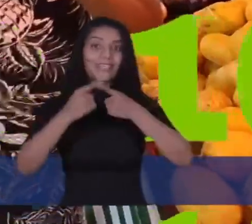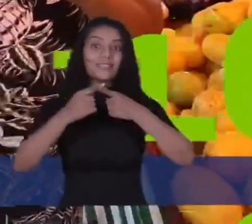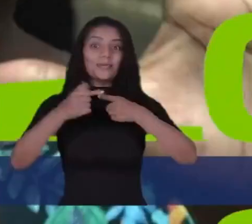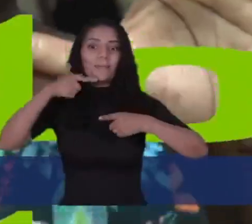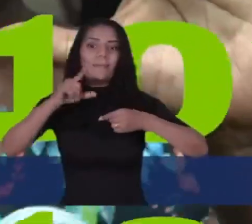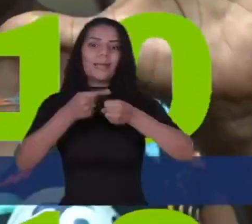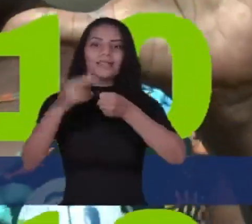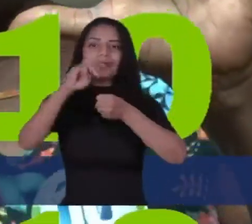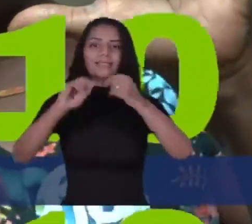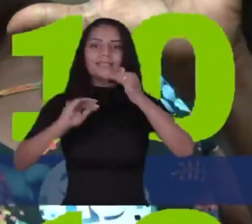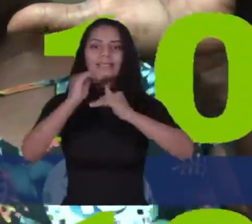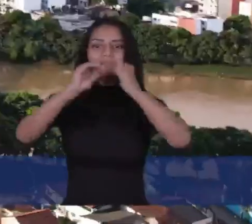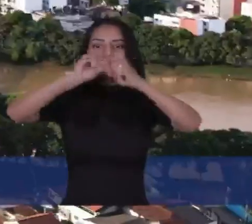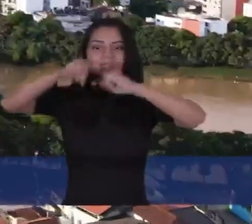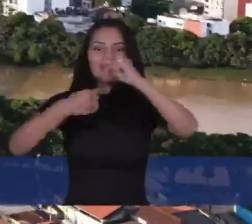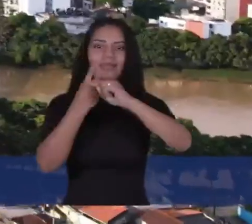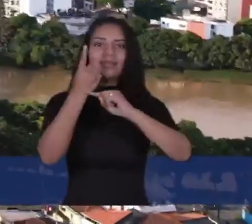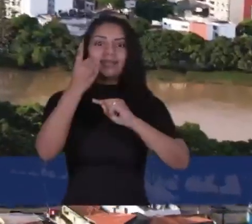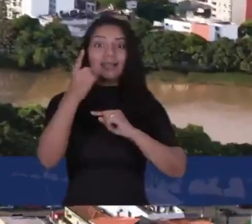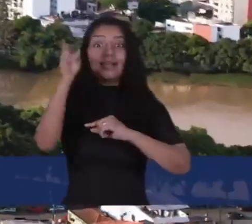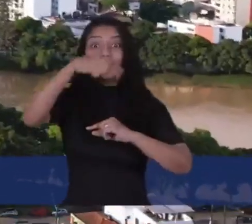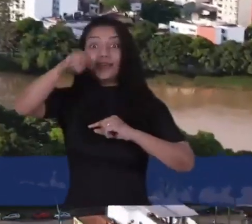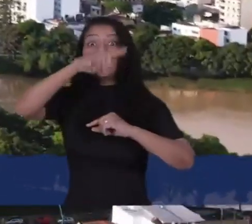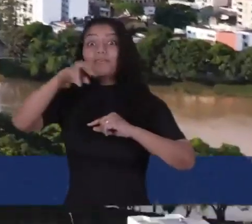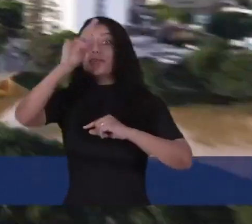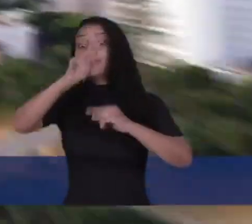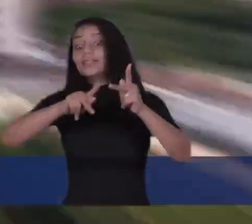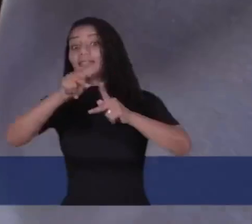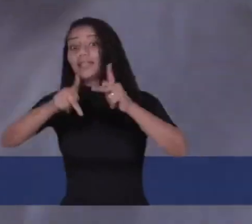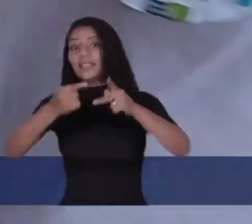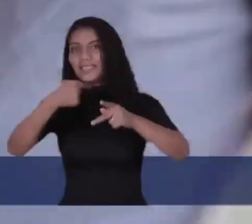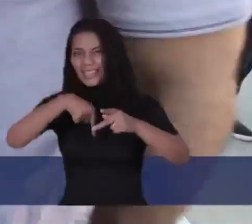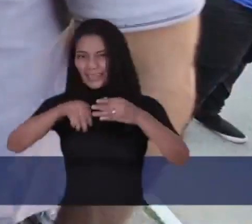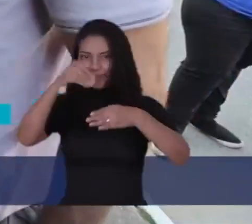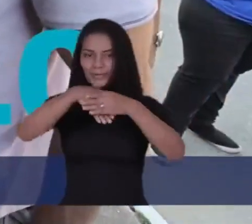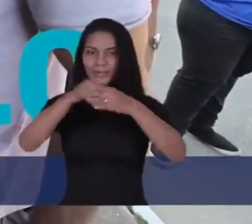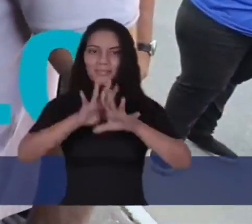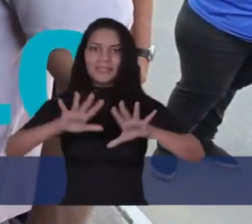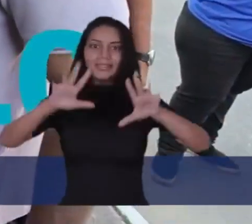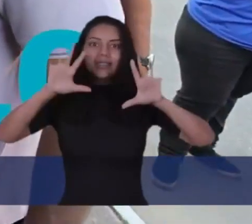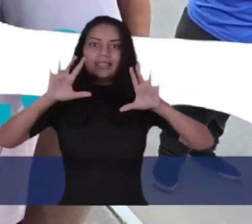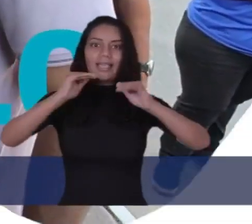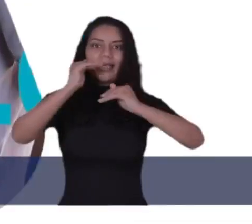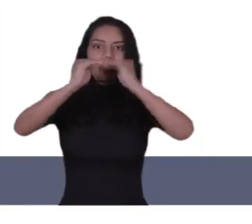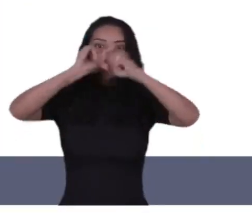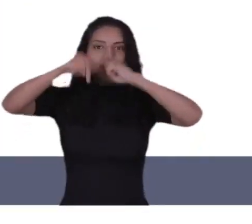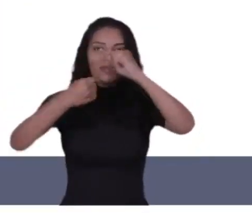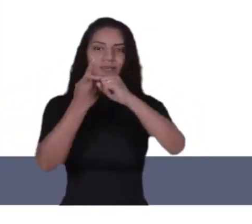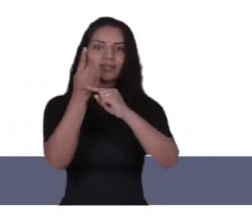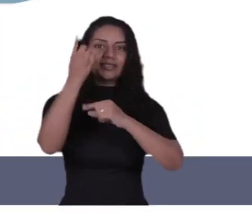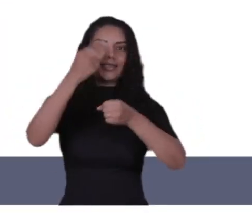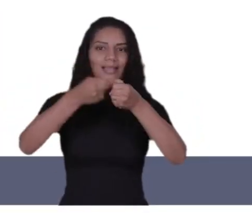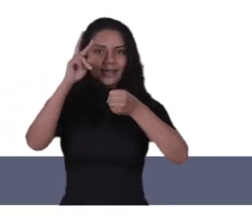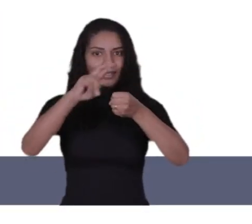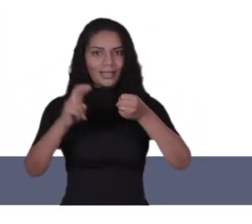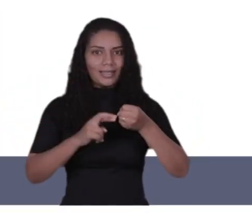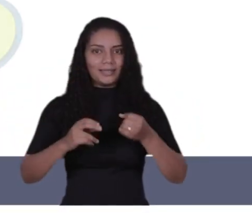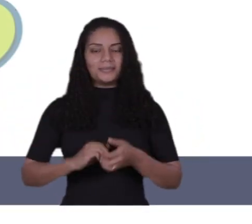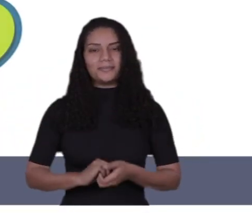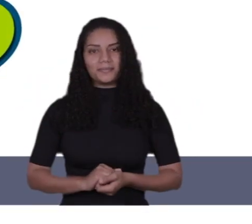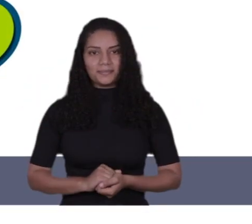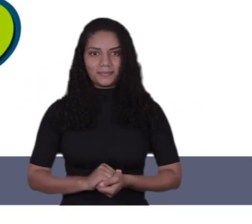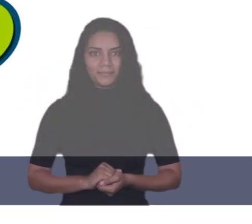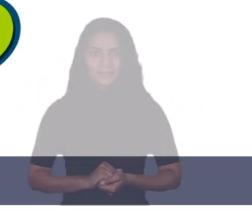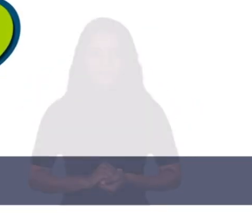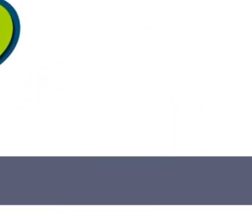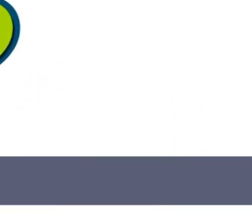voto 10 para a cidade avançar. Alô, Resende! Eu voto 10 para a cidade